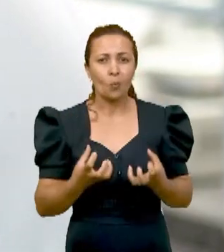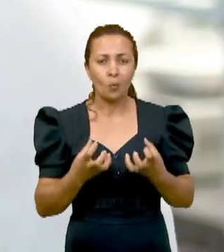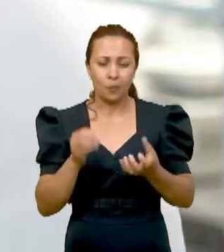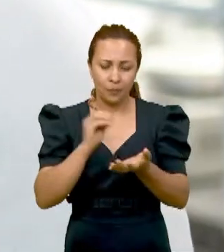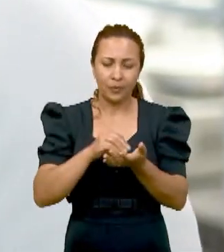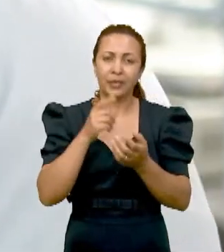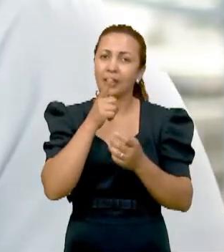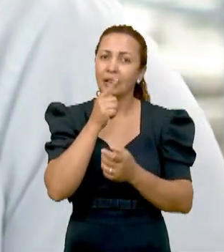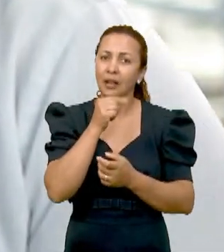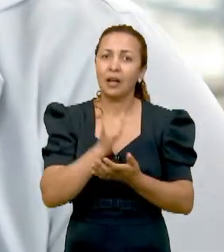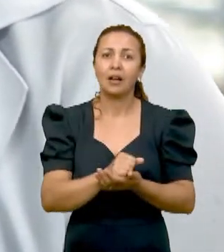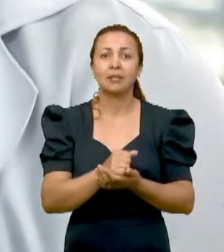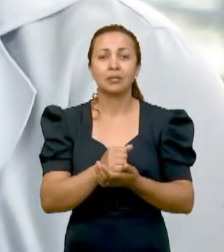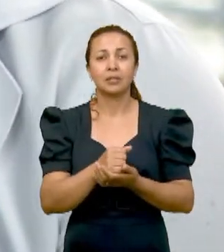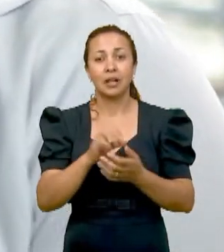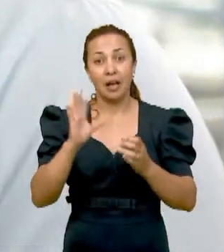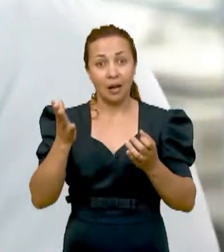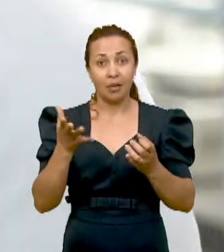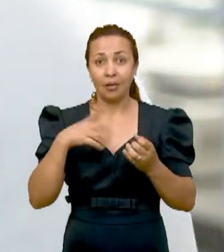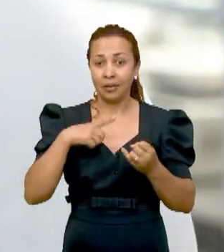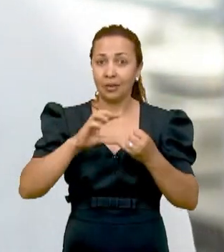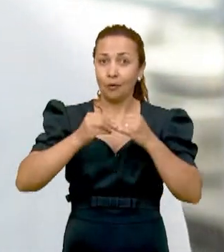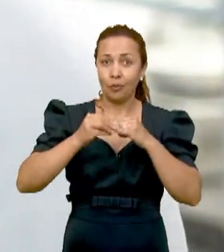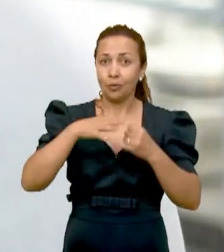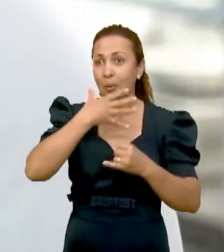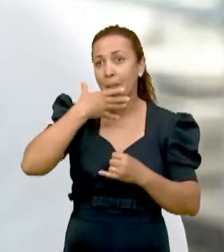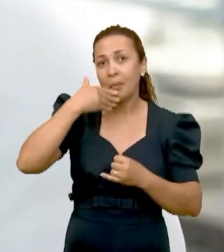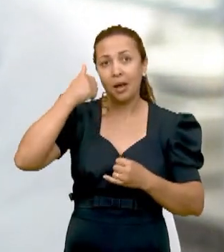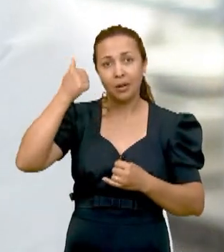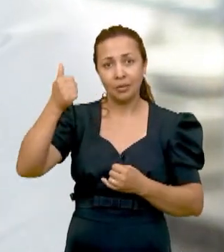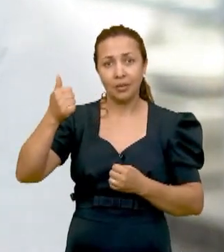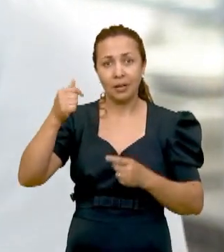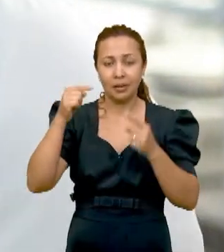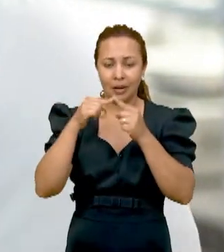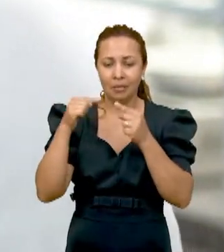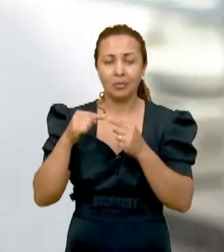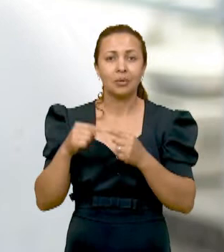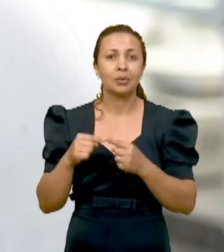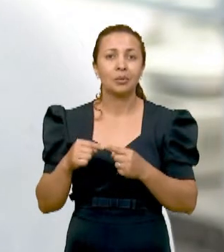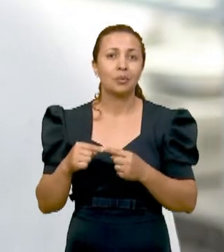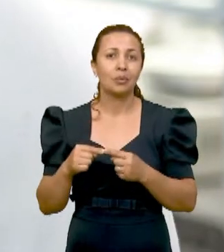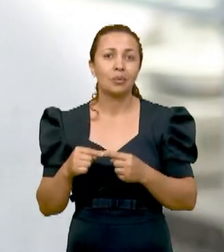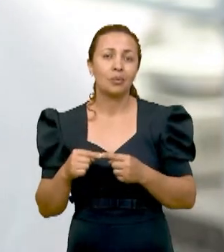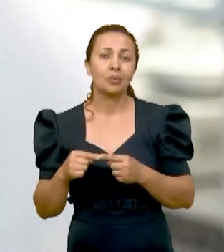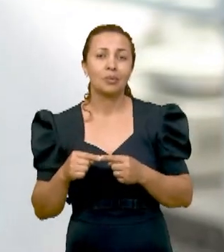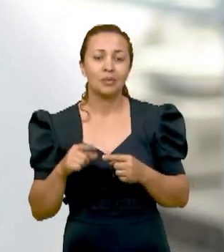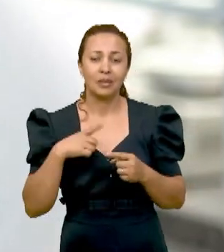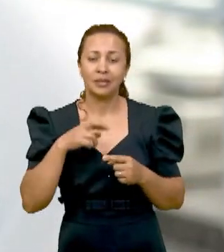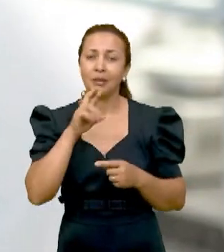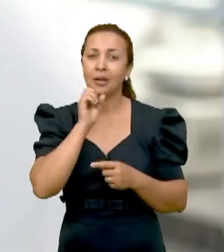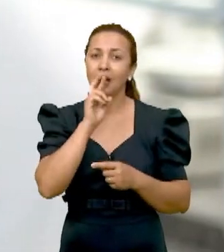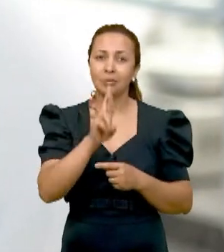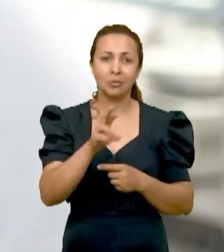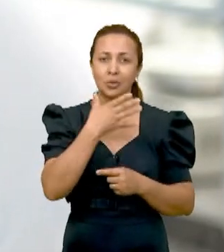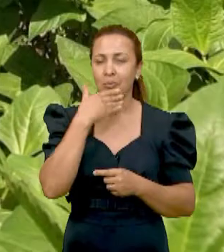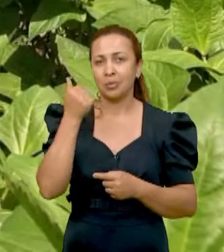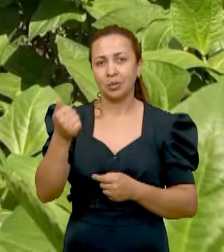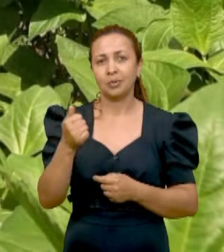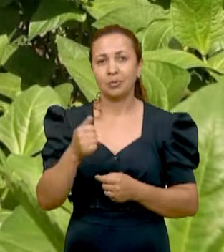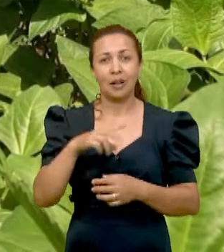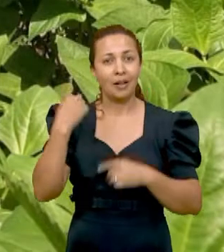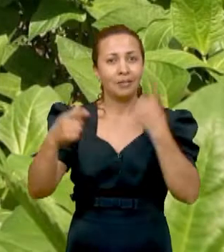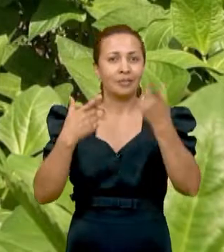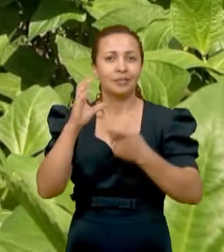restrição hídrica, agora com a semente melhorada, melhorada no sentido que aplicou o CD Prime, ele vai ter uma resposta bem melhor.